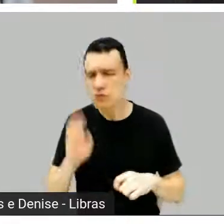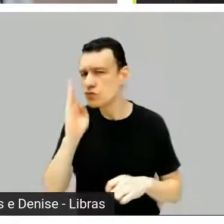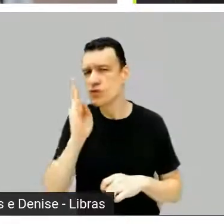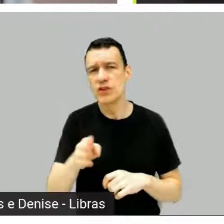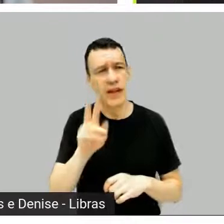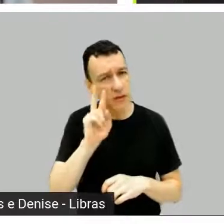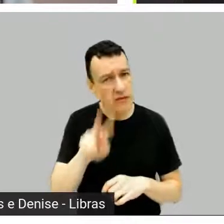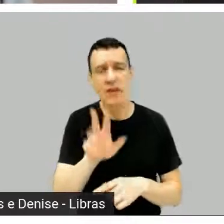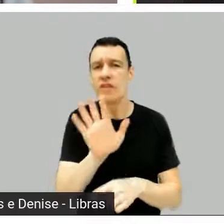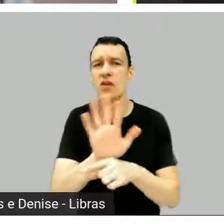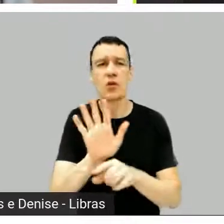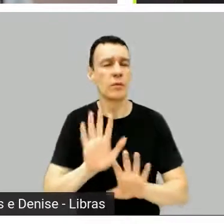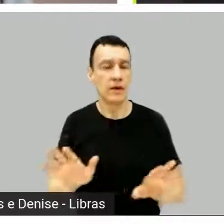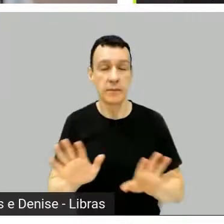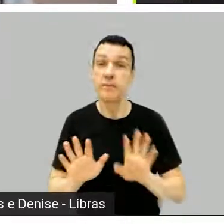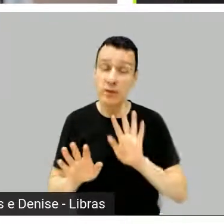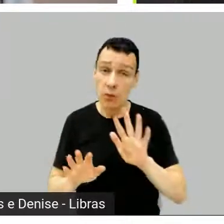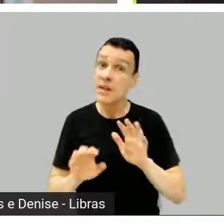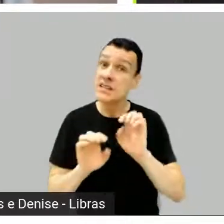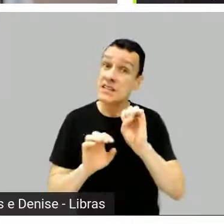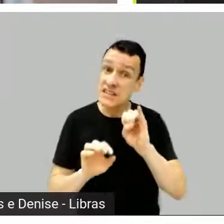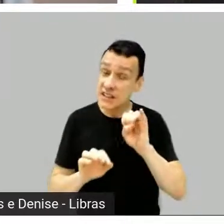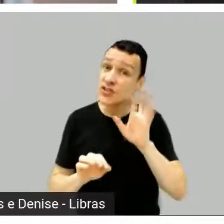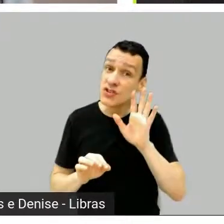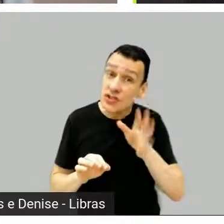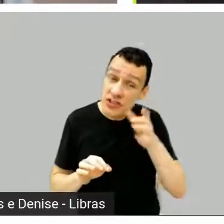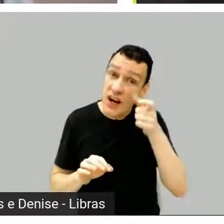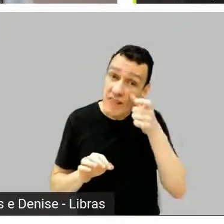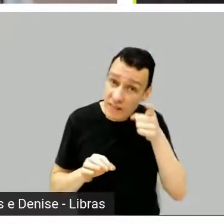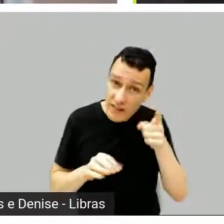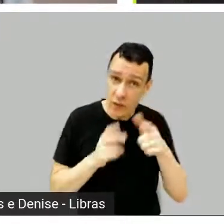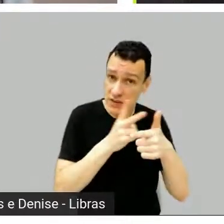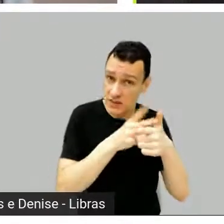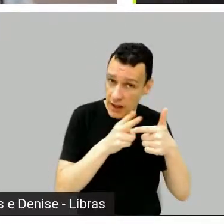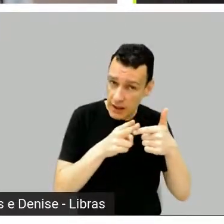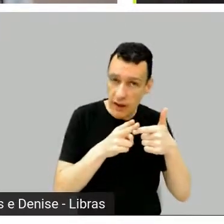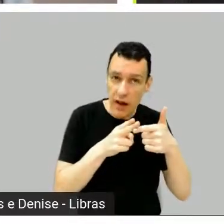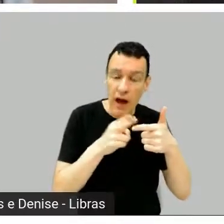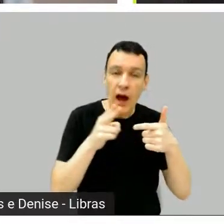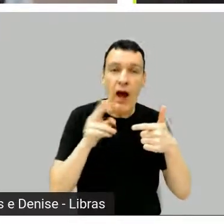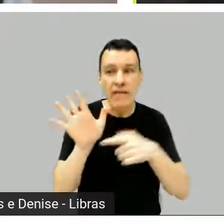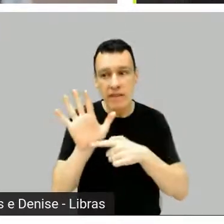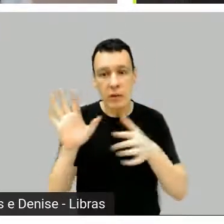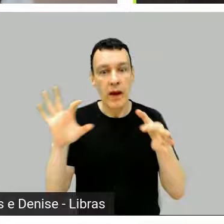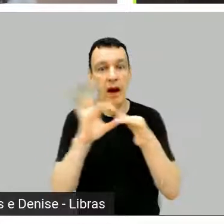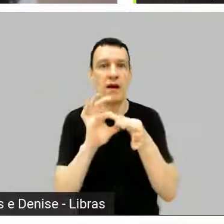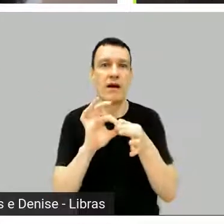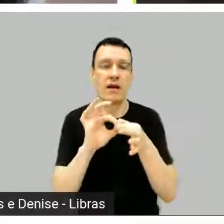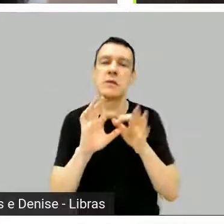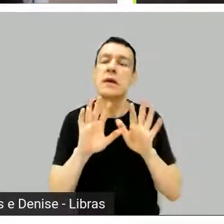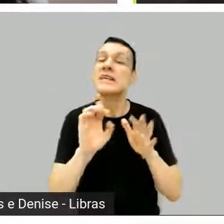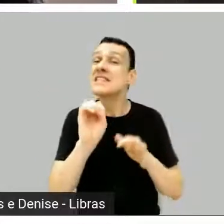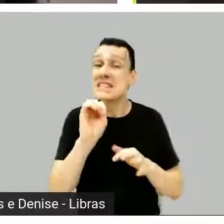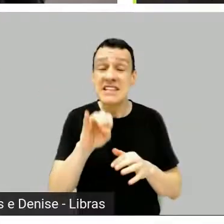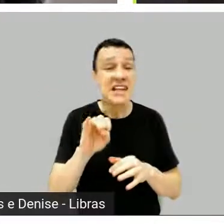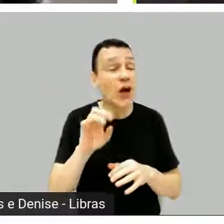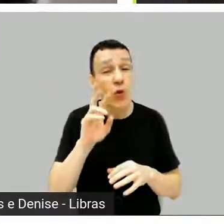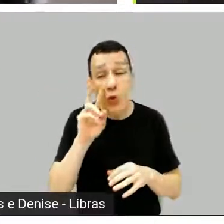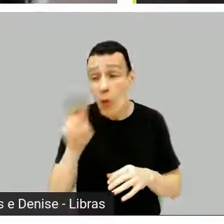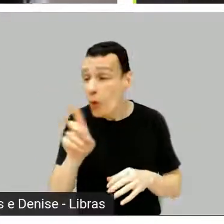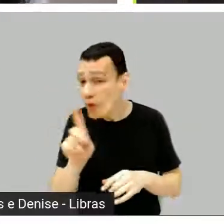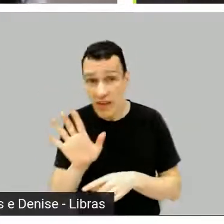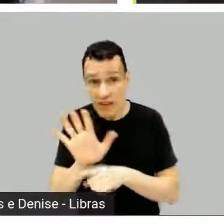viu a série. Então, tem personagens novos e tem uma trama nova mesmo para quem viu a série. Ah, meu Deus. Está bom. Estamos